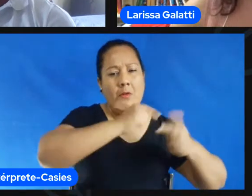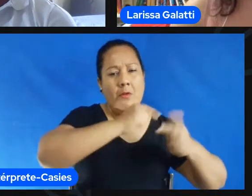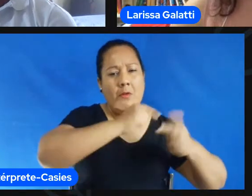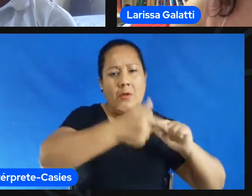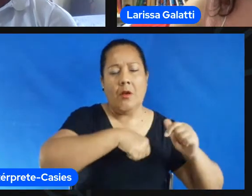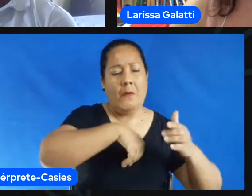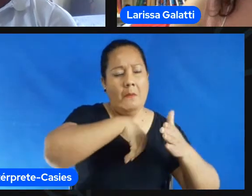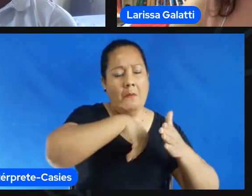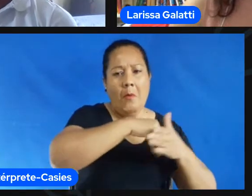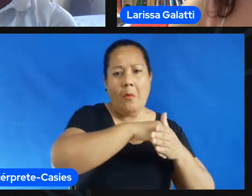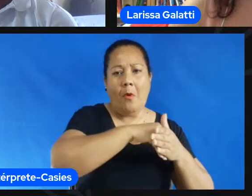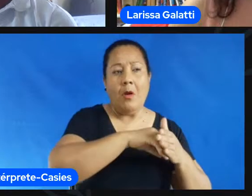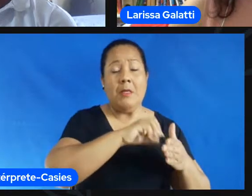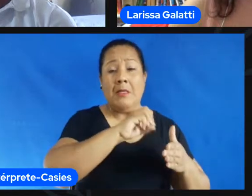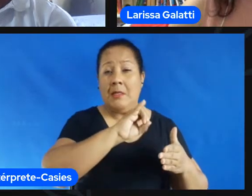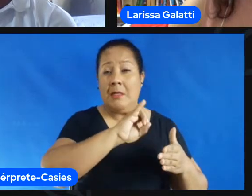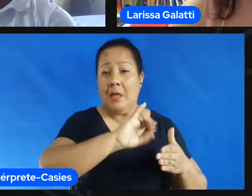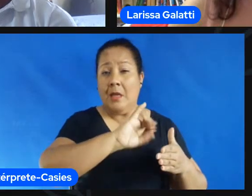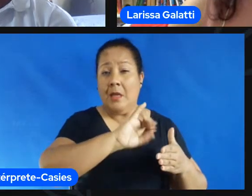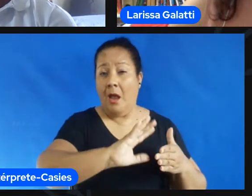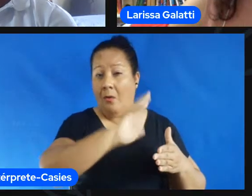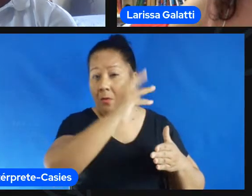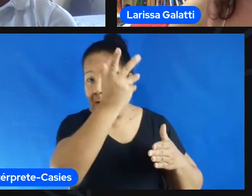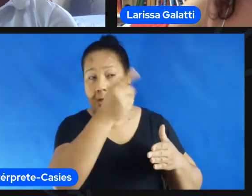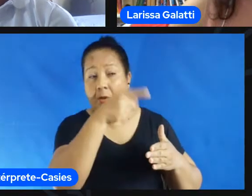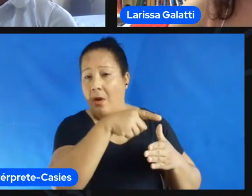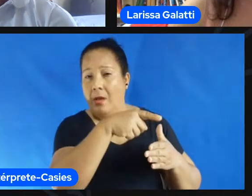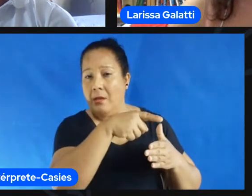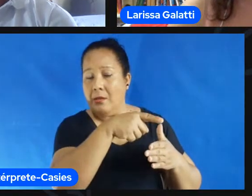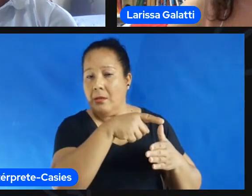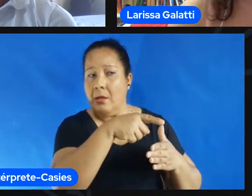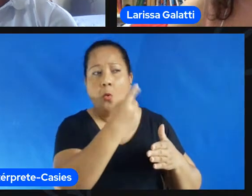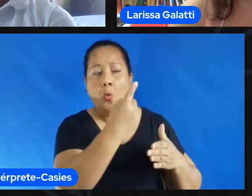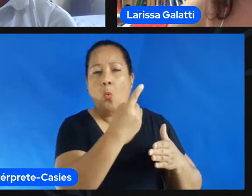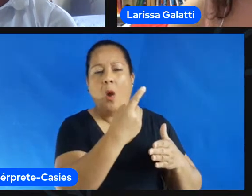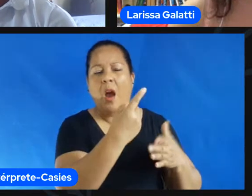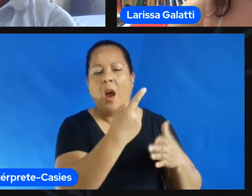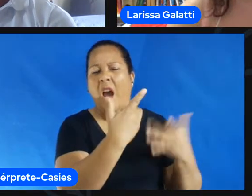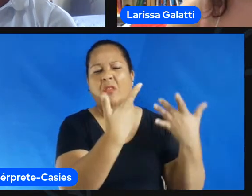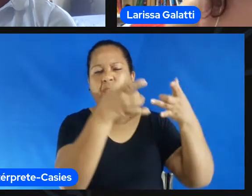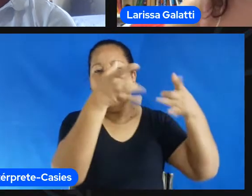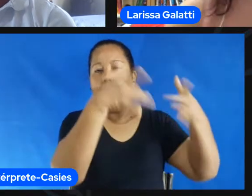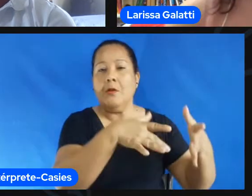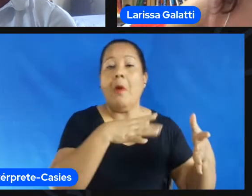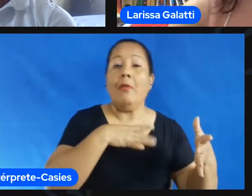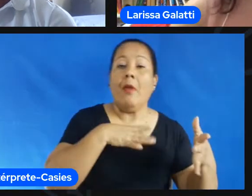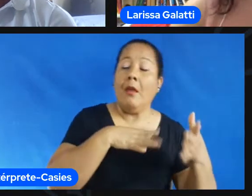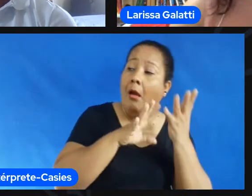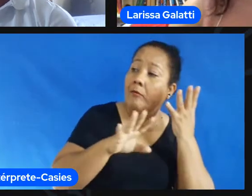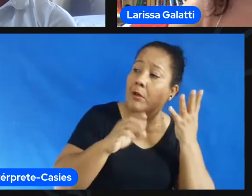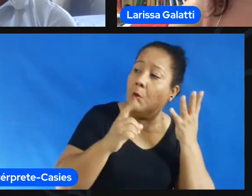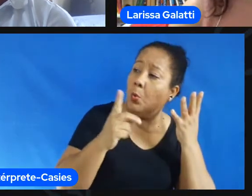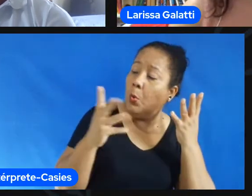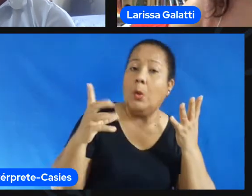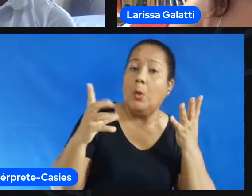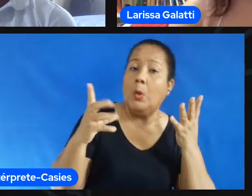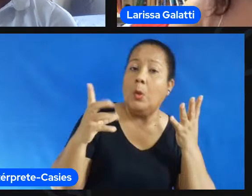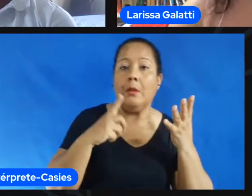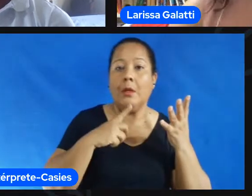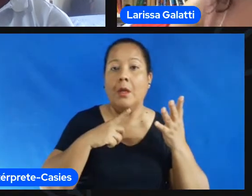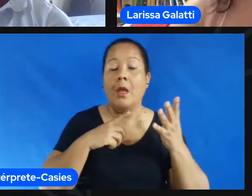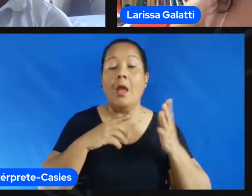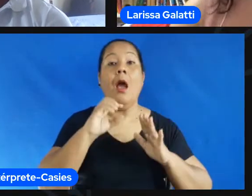perco um aluno porque eu fiz uma prática ruim tem 10 na fila pra vir aqui pro meu clube etc agora se eu sou por exemplo uma treinadora de rugby